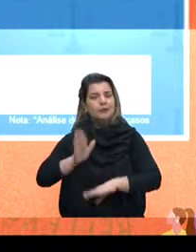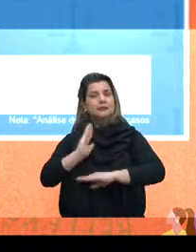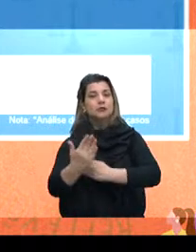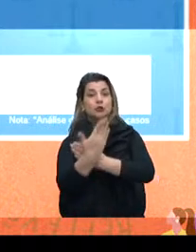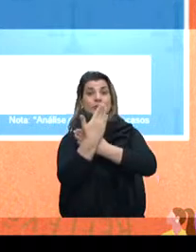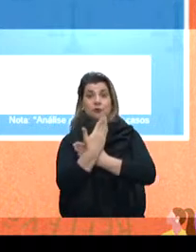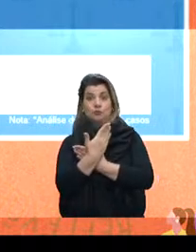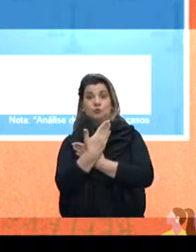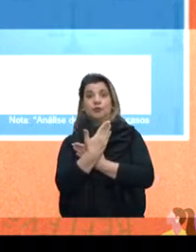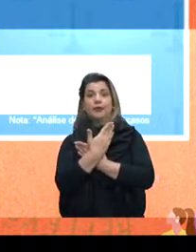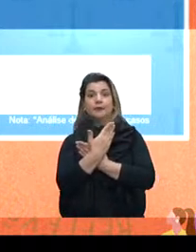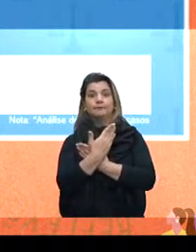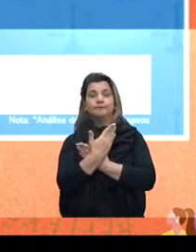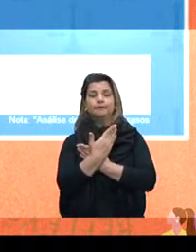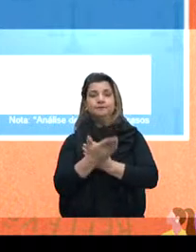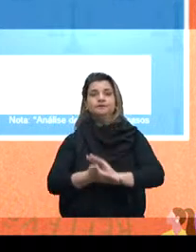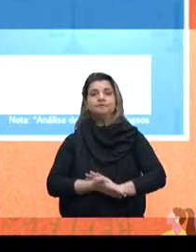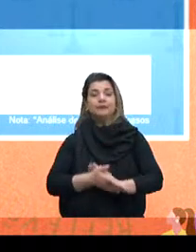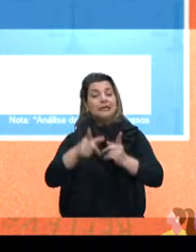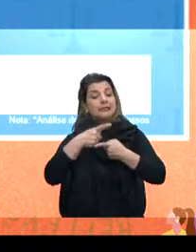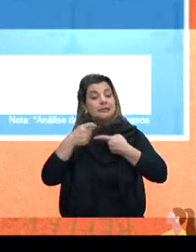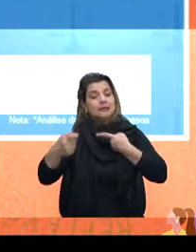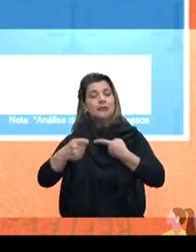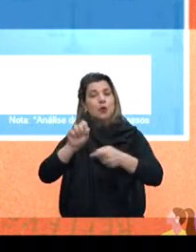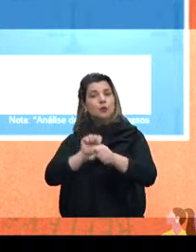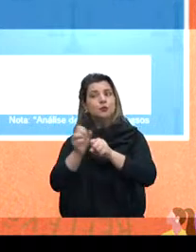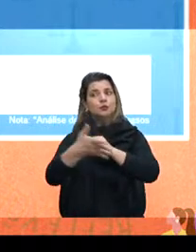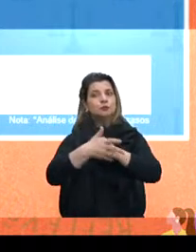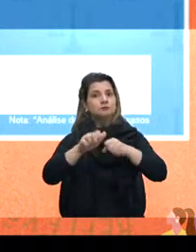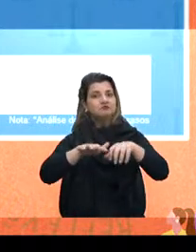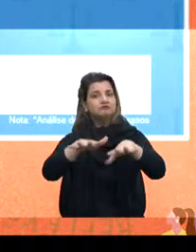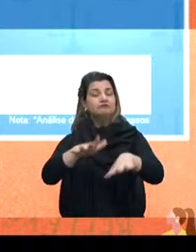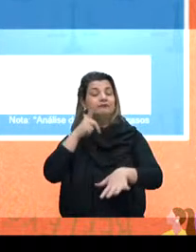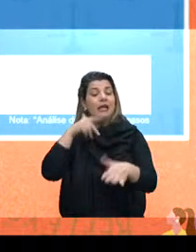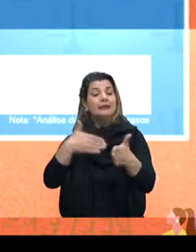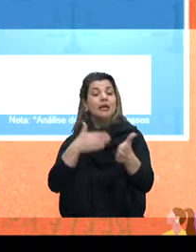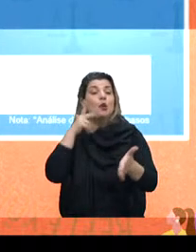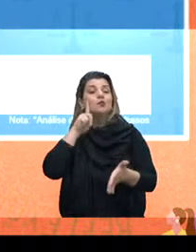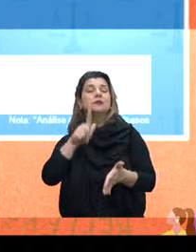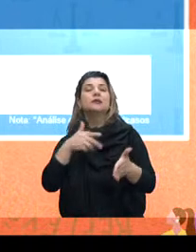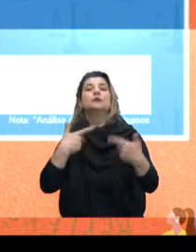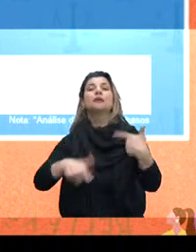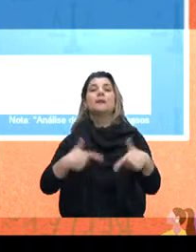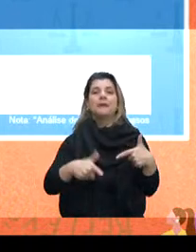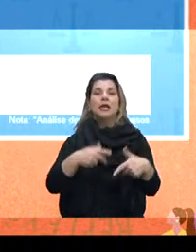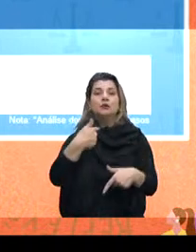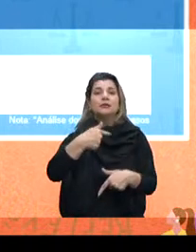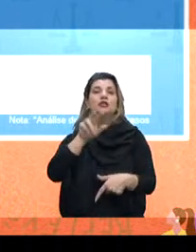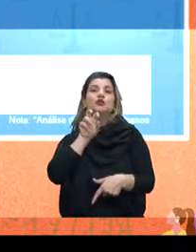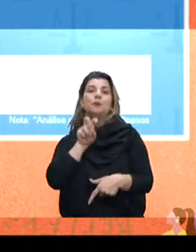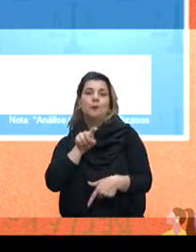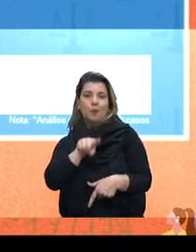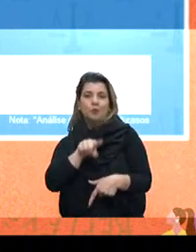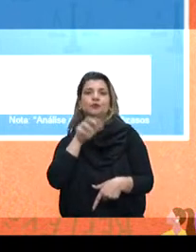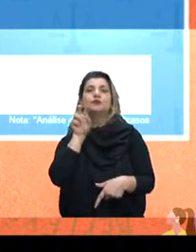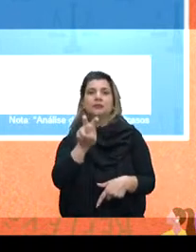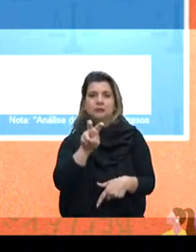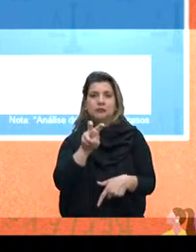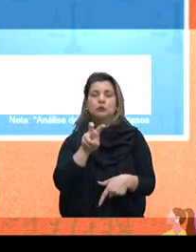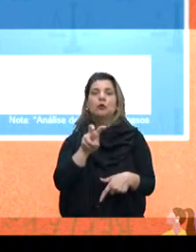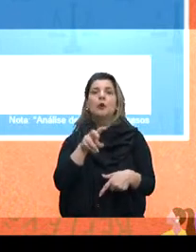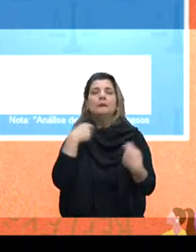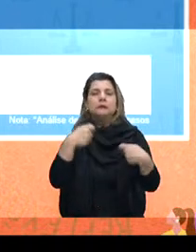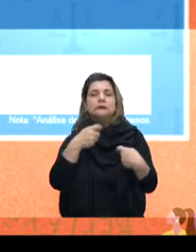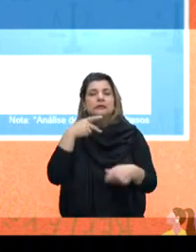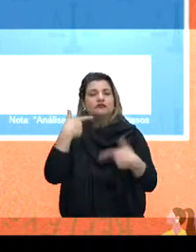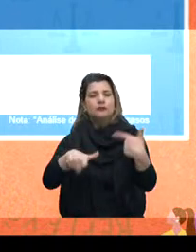ajudem nessa saída da pandemia até conseguir o emprego. 7.5 emprego, renda, eu preciso de trabalho, eu